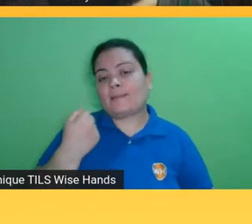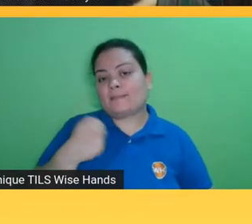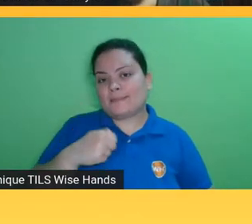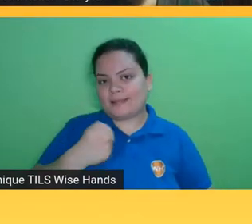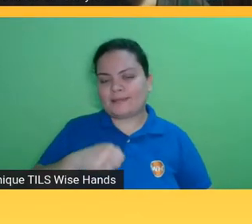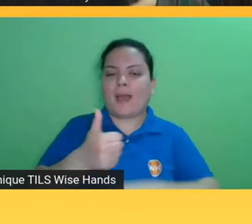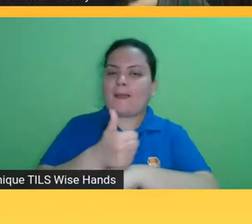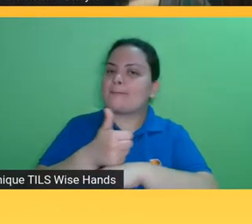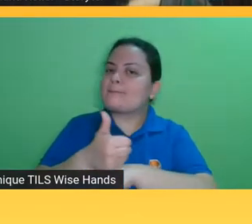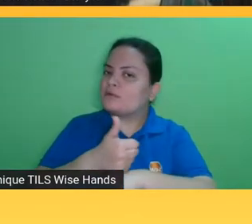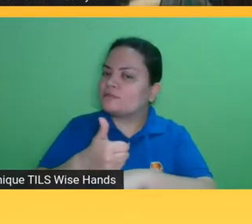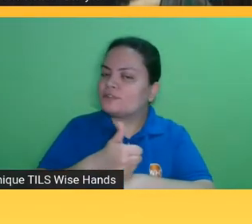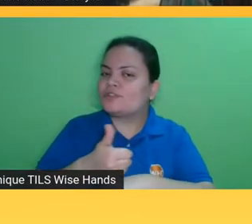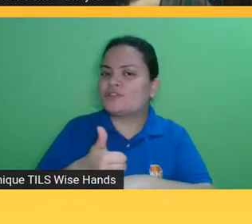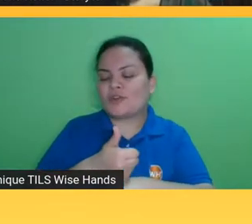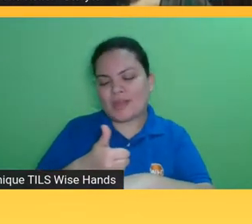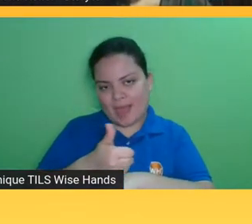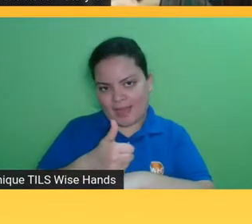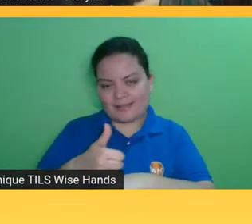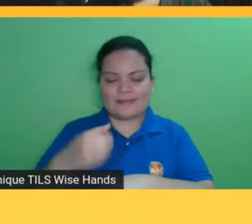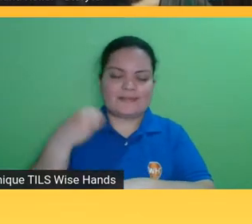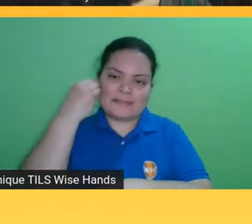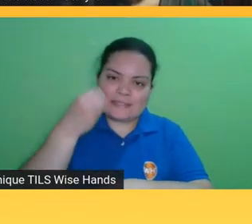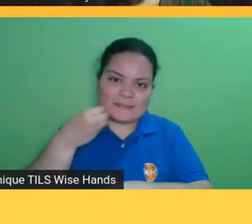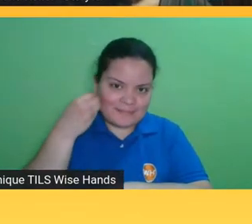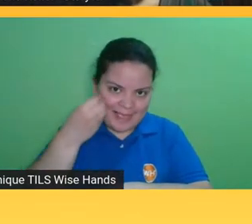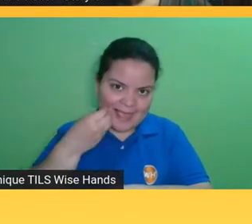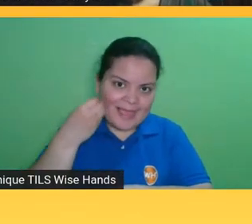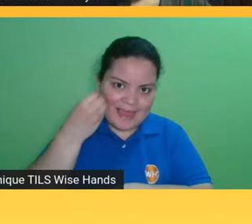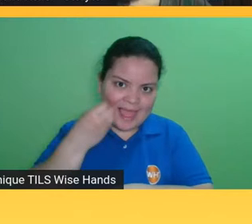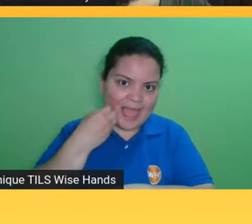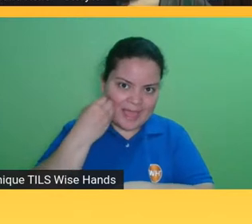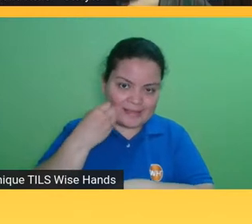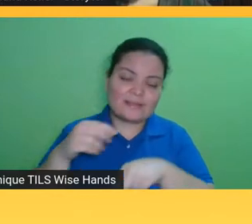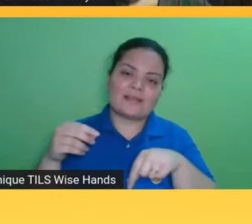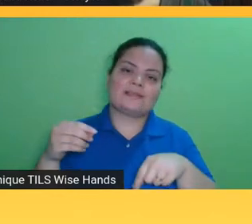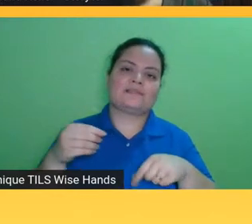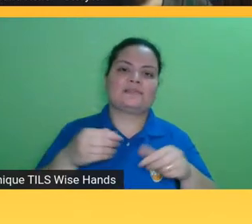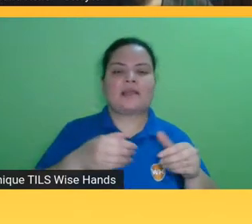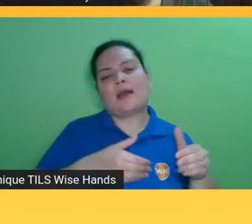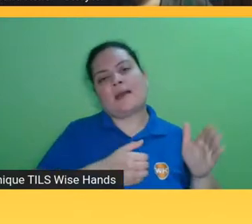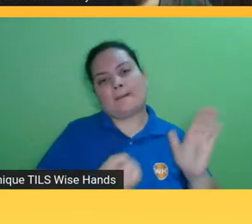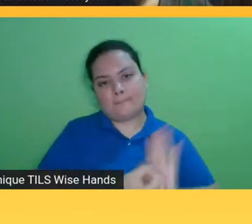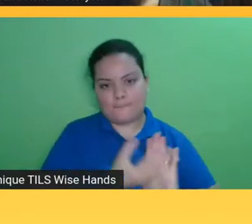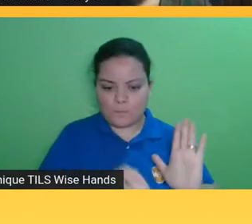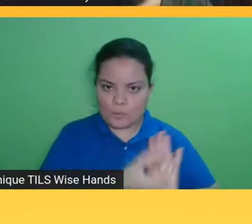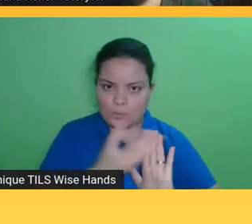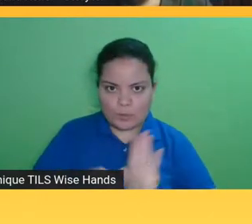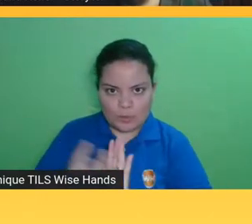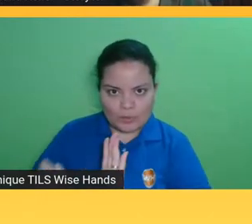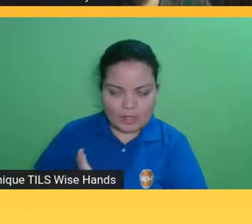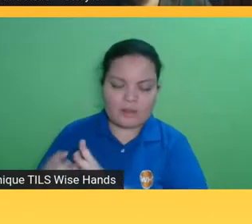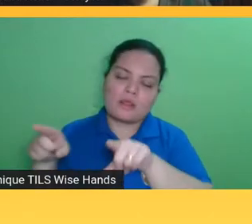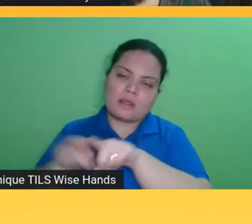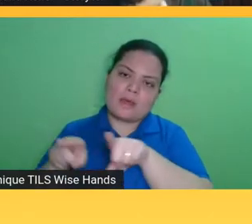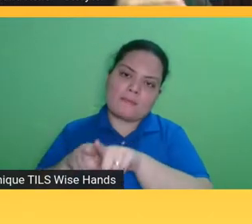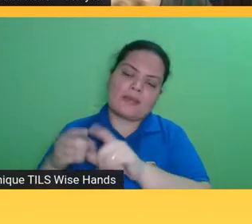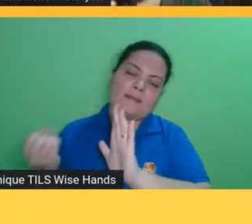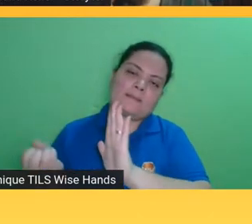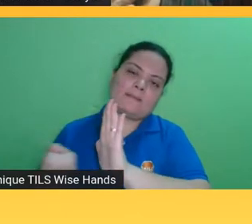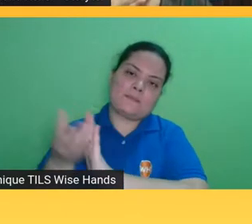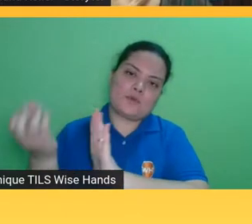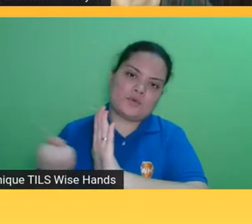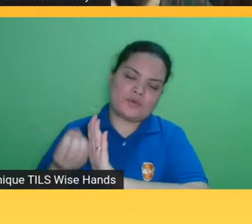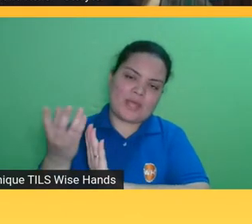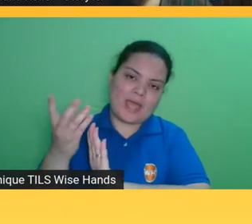são especializados no digital então por exemplo na Storytel a gente tem todo o processo a gente tem o departamento editorial